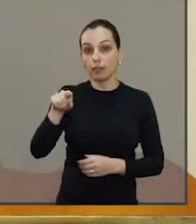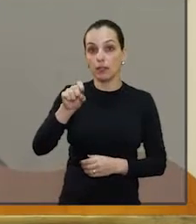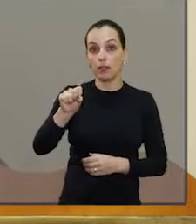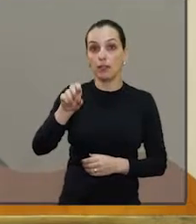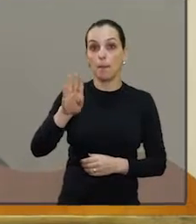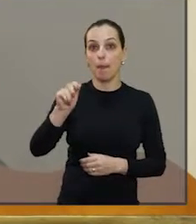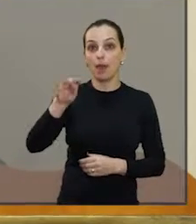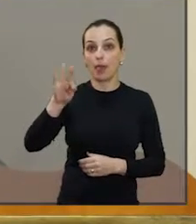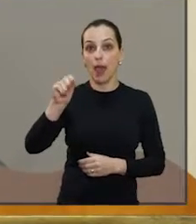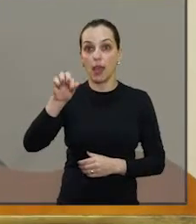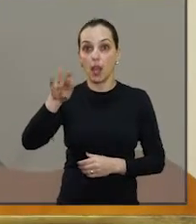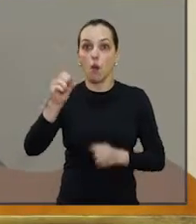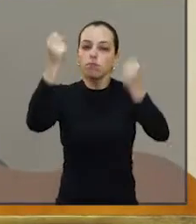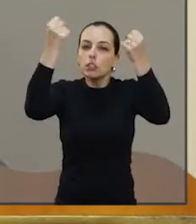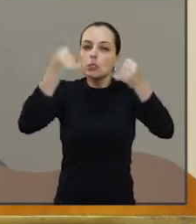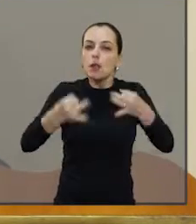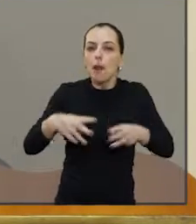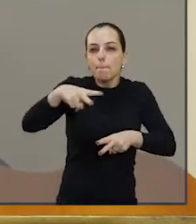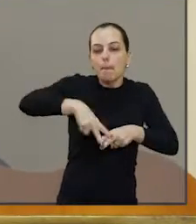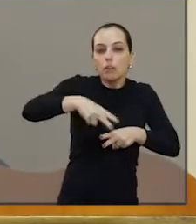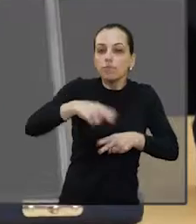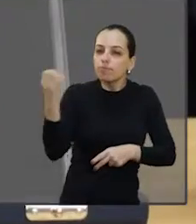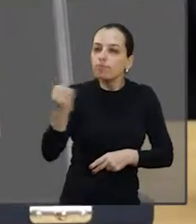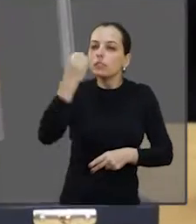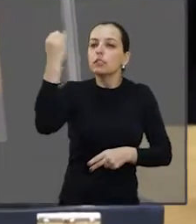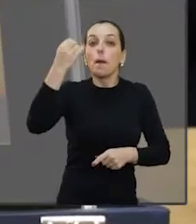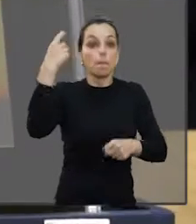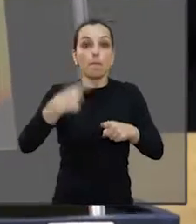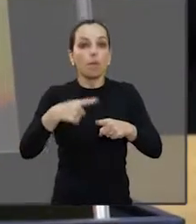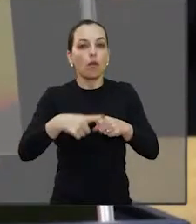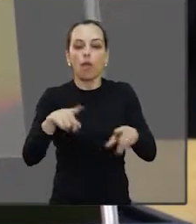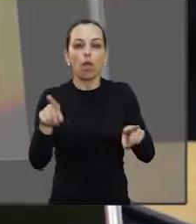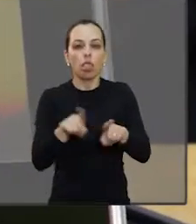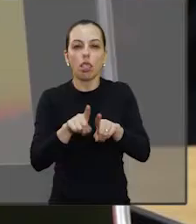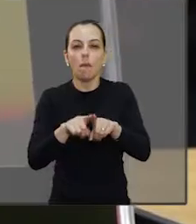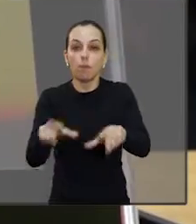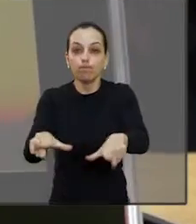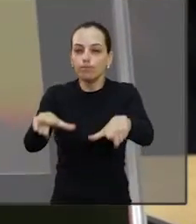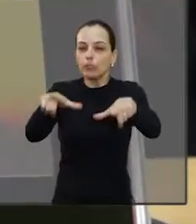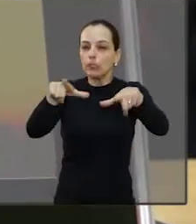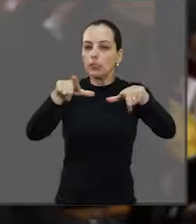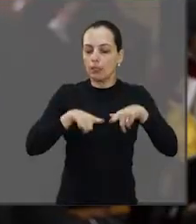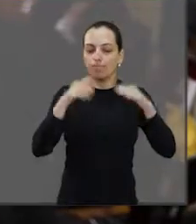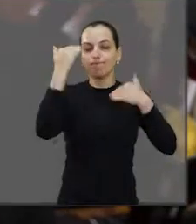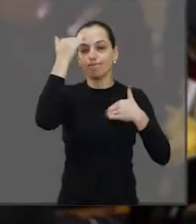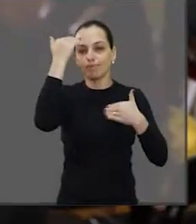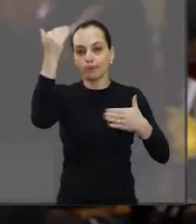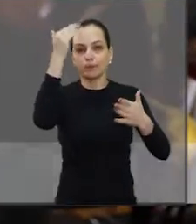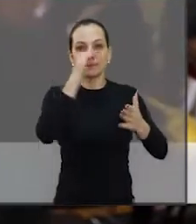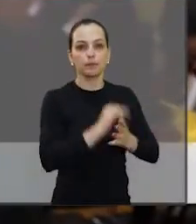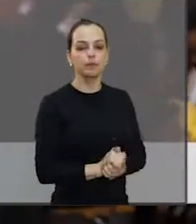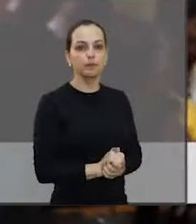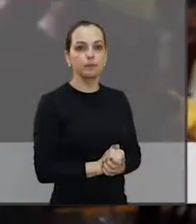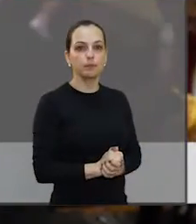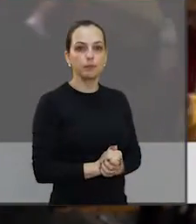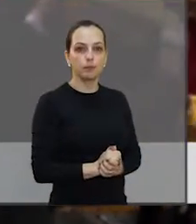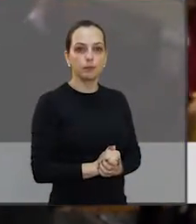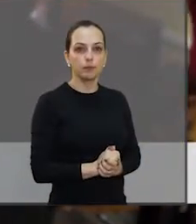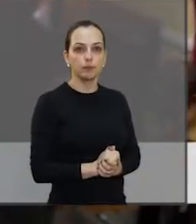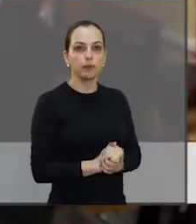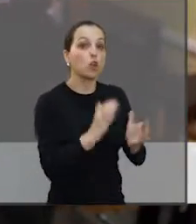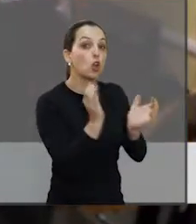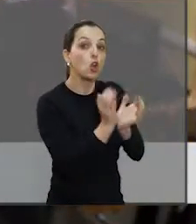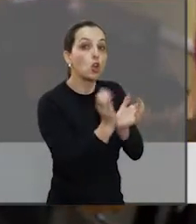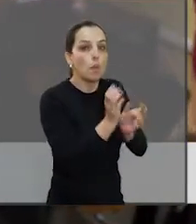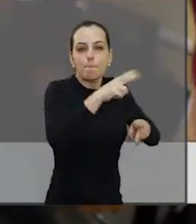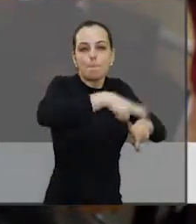destacou a importância da maçonaria para a sociedade e agradeceu a honraria concedida. Uma coisa que a maçonaria apreve é pela descrição.